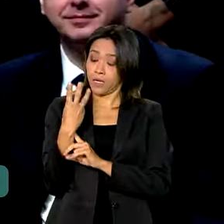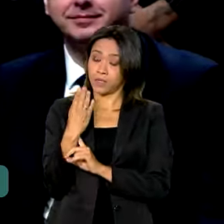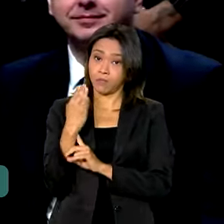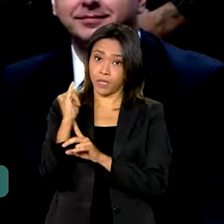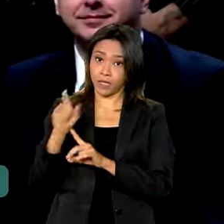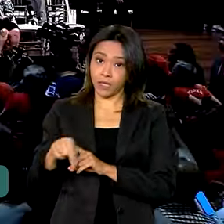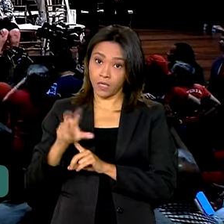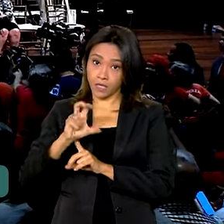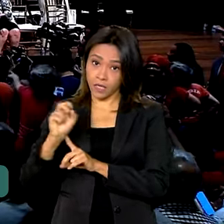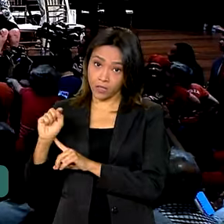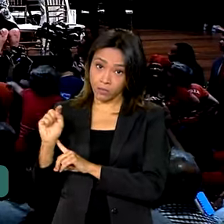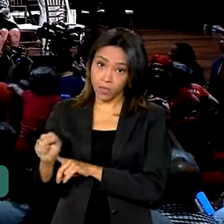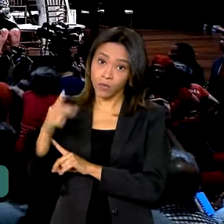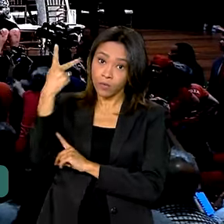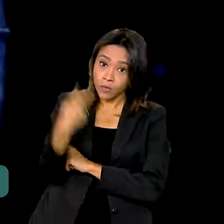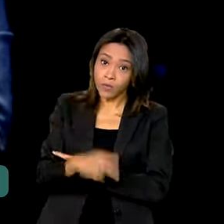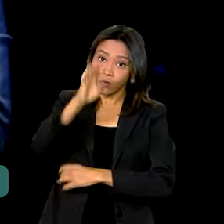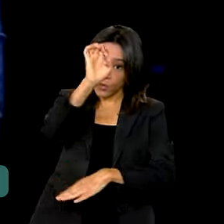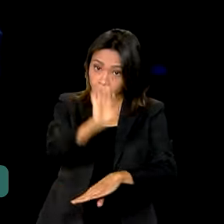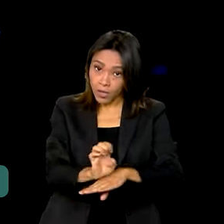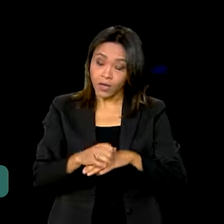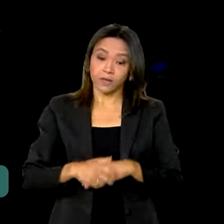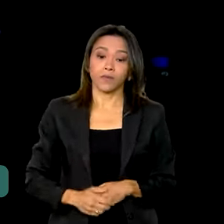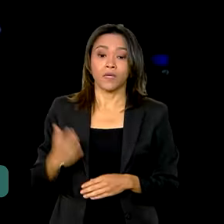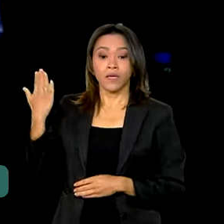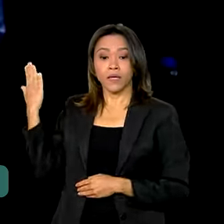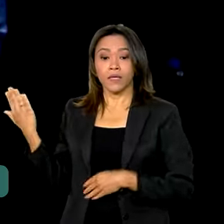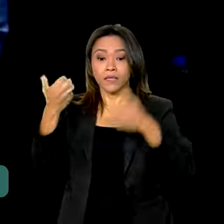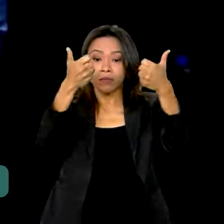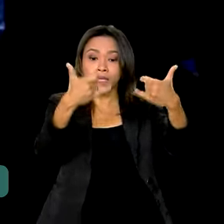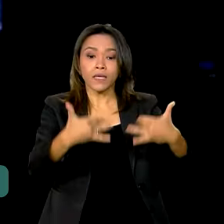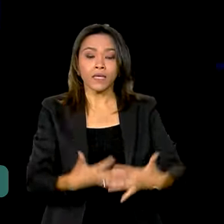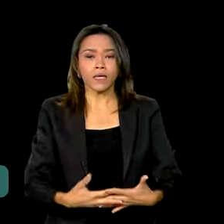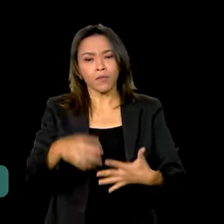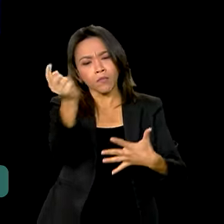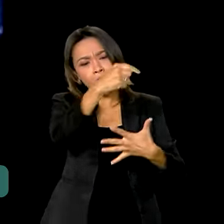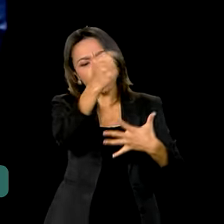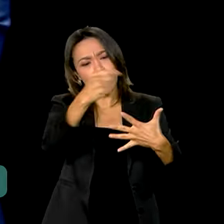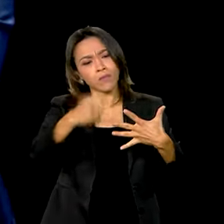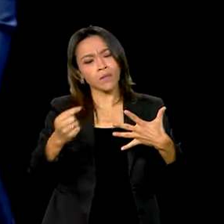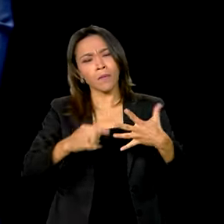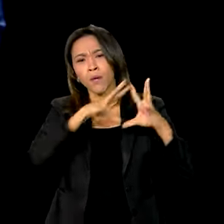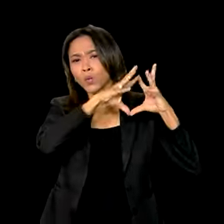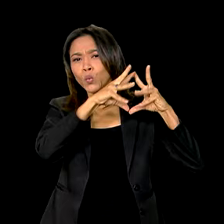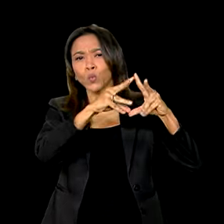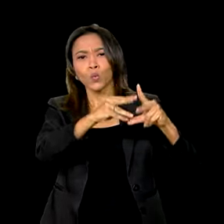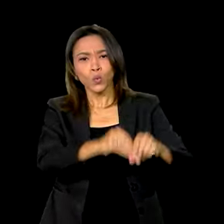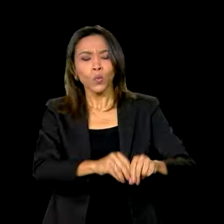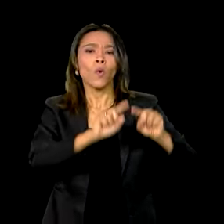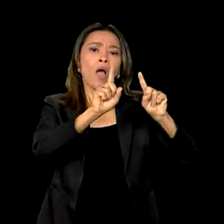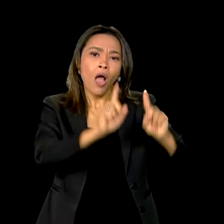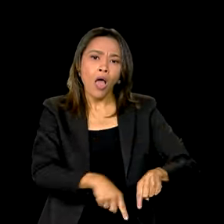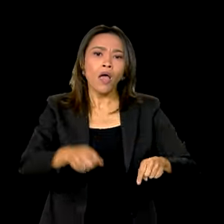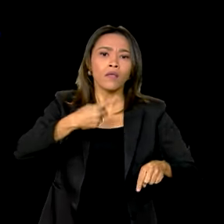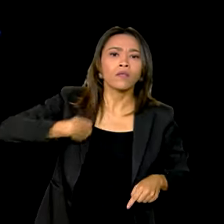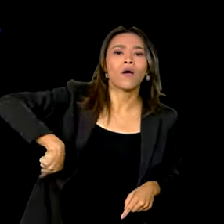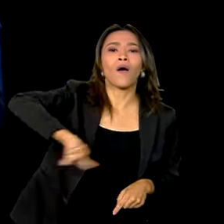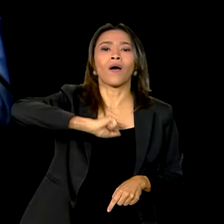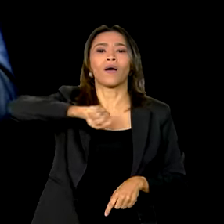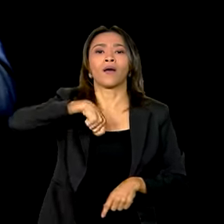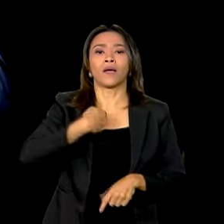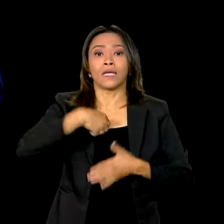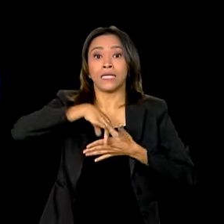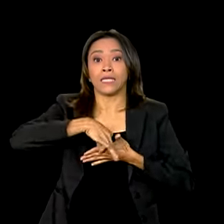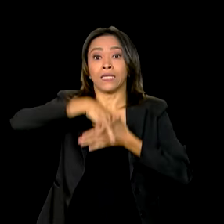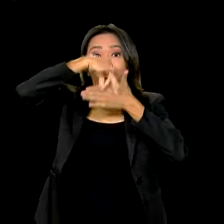só em Minas Gerais. Tudo isso para destacar a nossa vocação de líder da